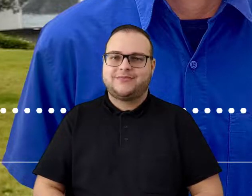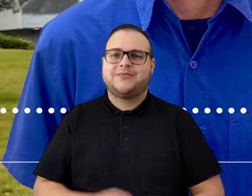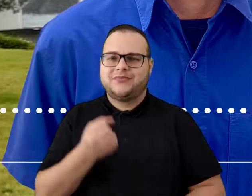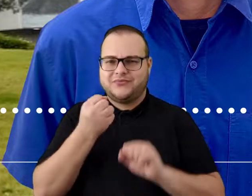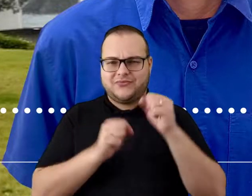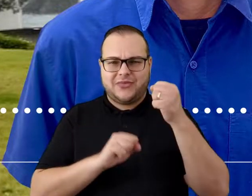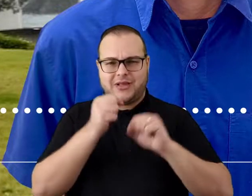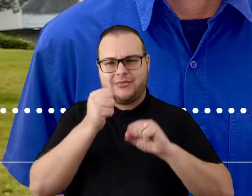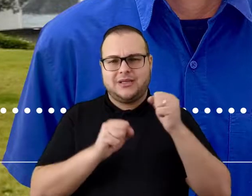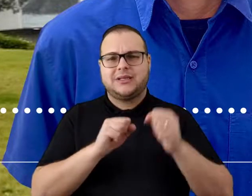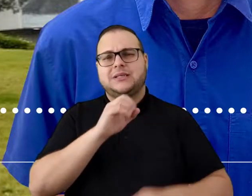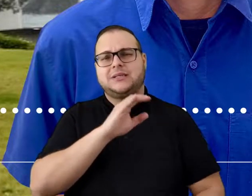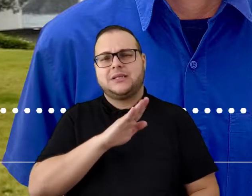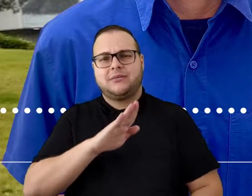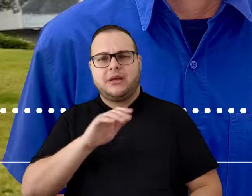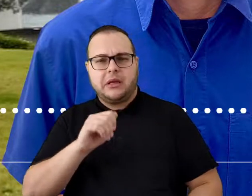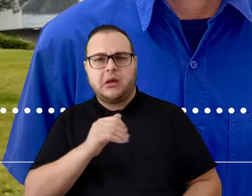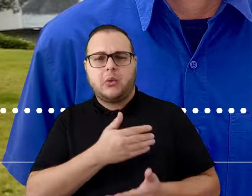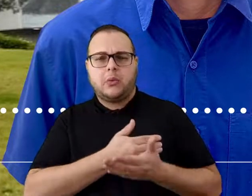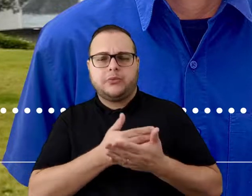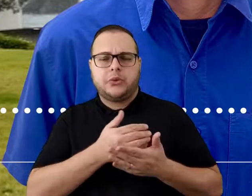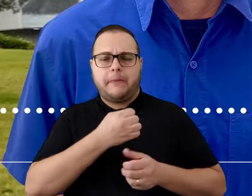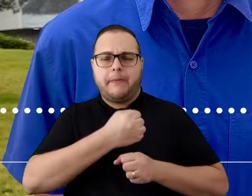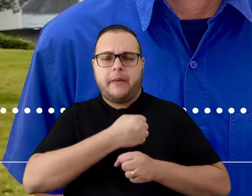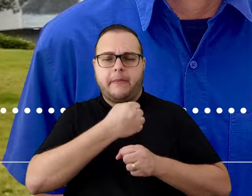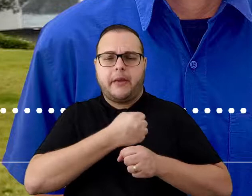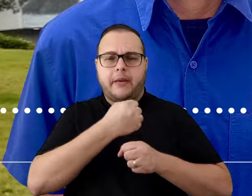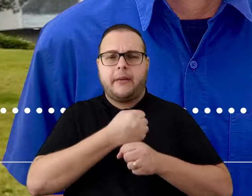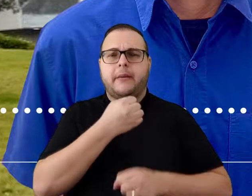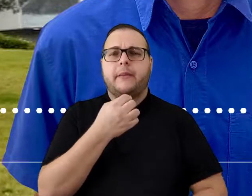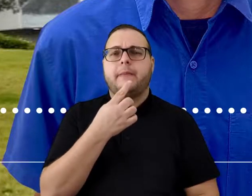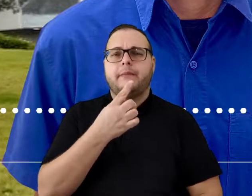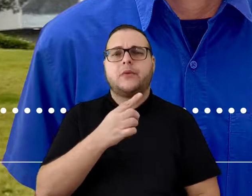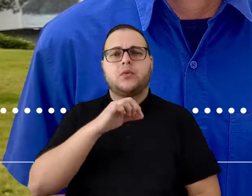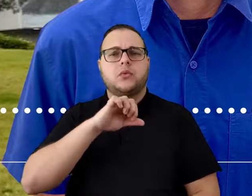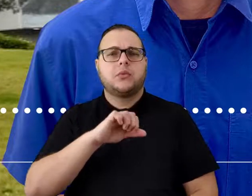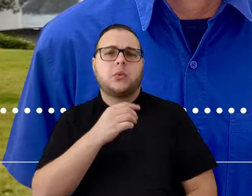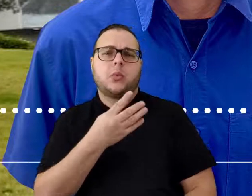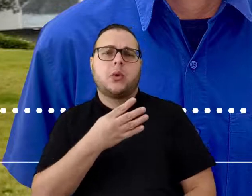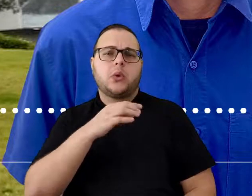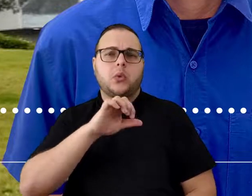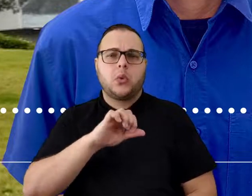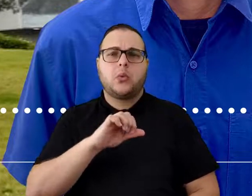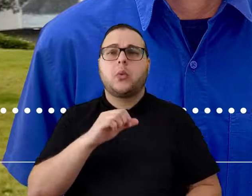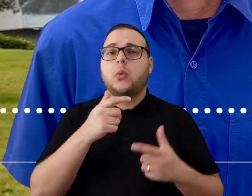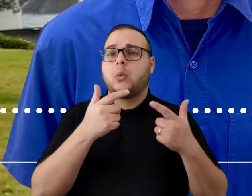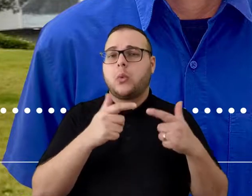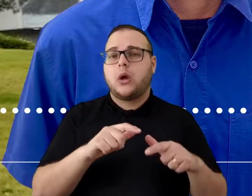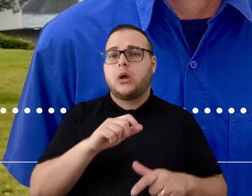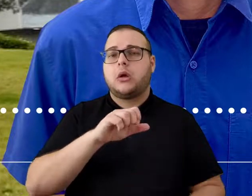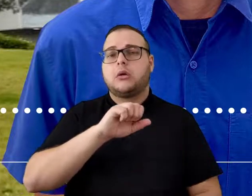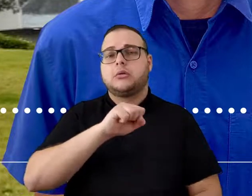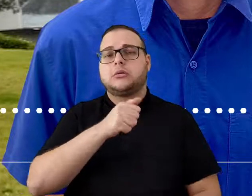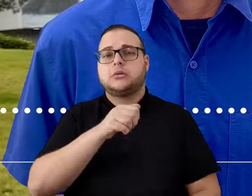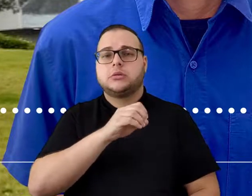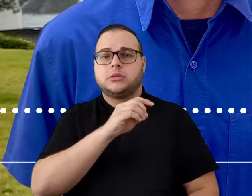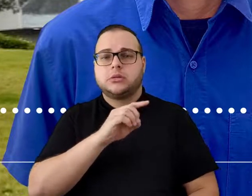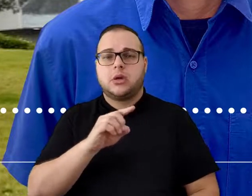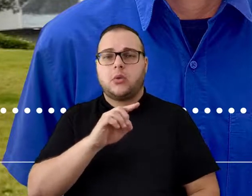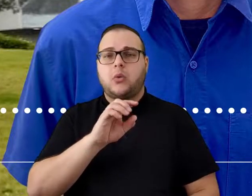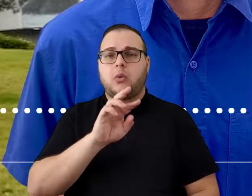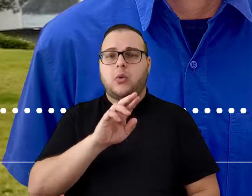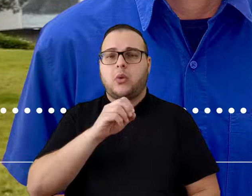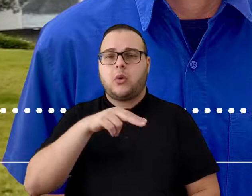A fábrica da CBA começou a ser construída em 1949, na cidade de São Roque. Naquela